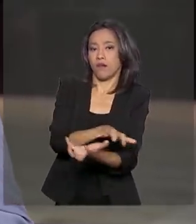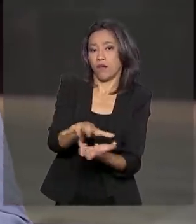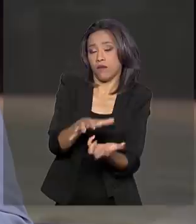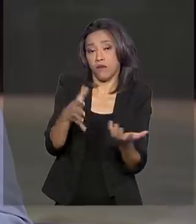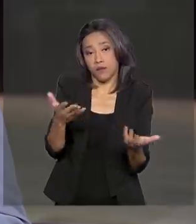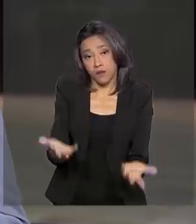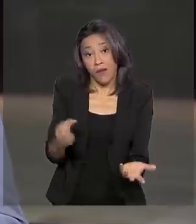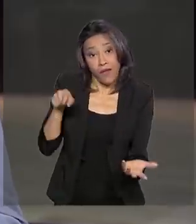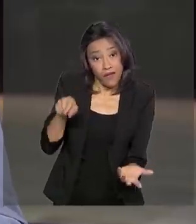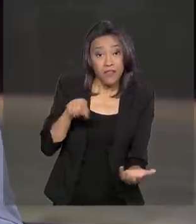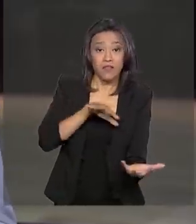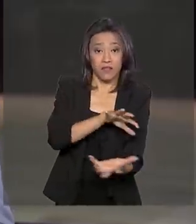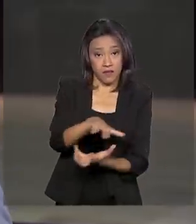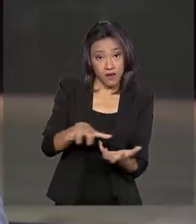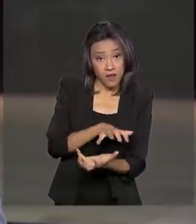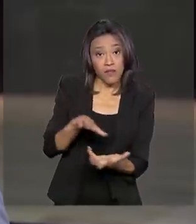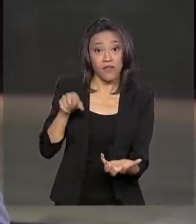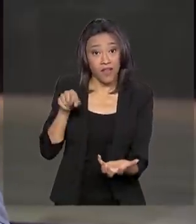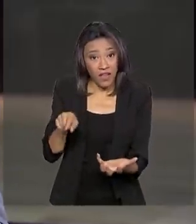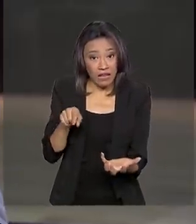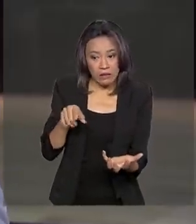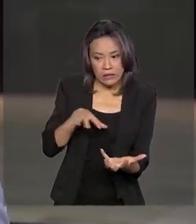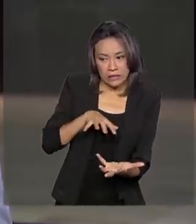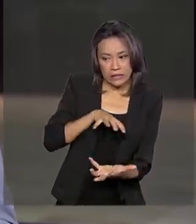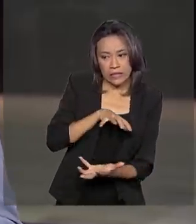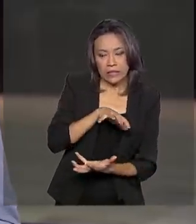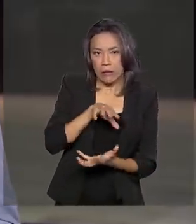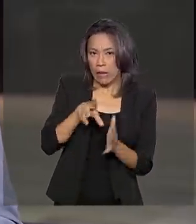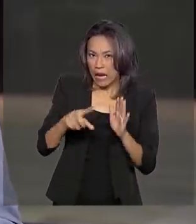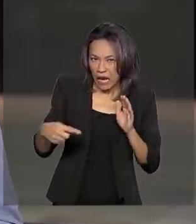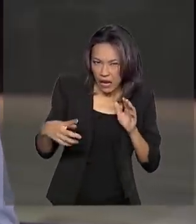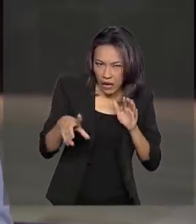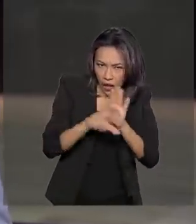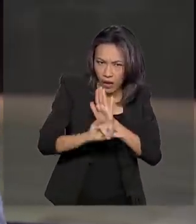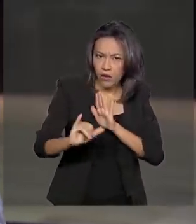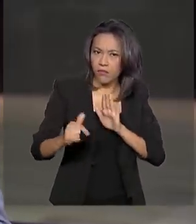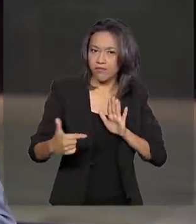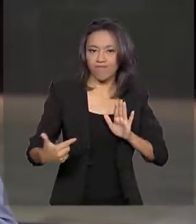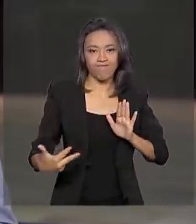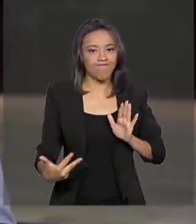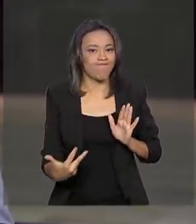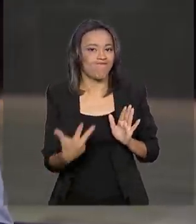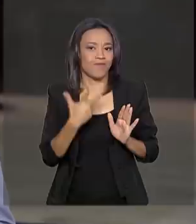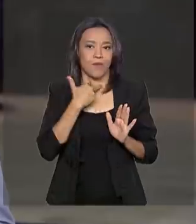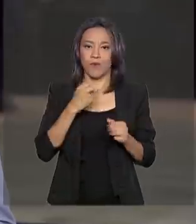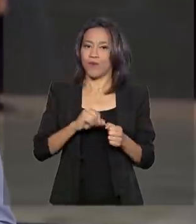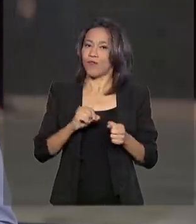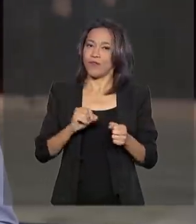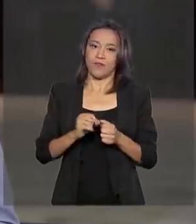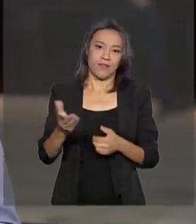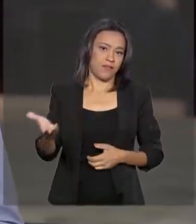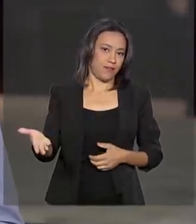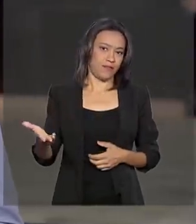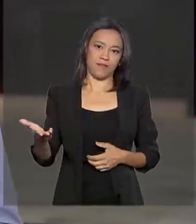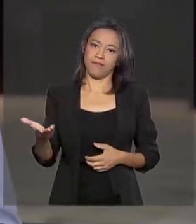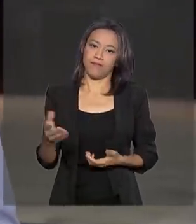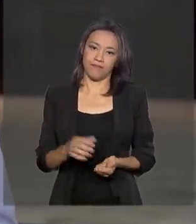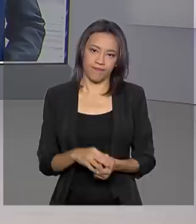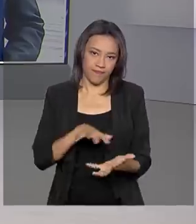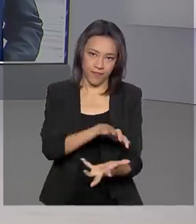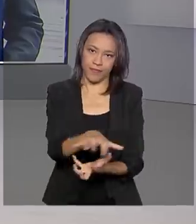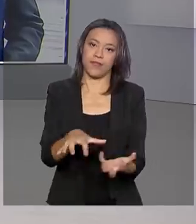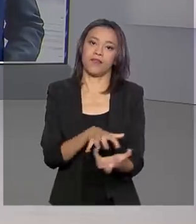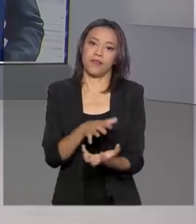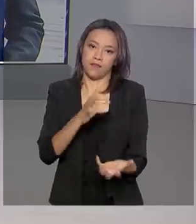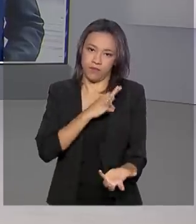é que essa greve é considerada um motim, porque por lei, por lei, os policiais militares não podem fazer greve, Renata. Tá certo,